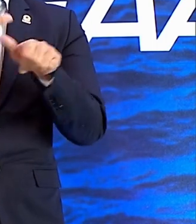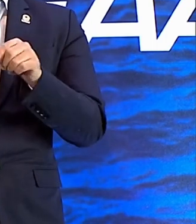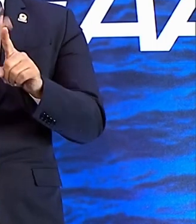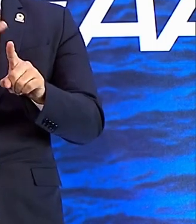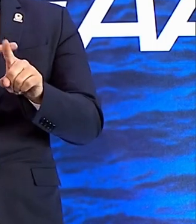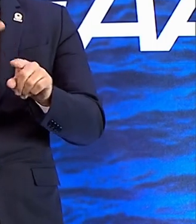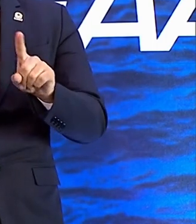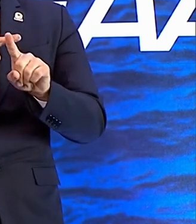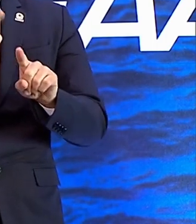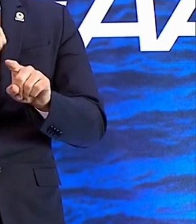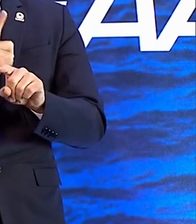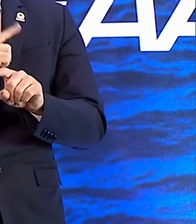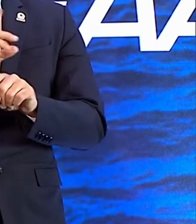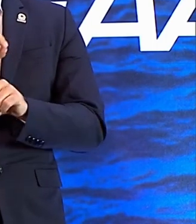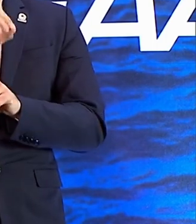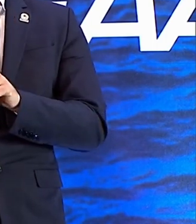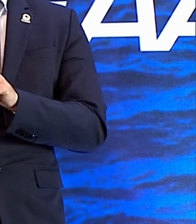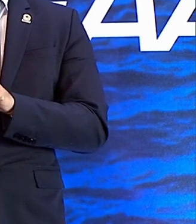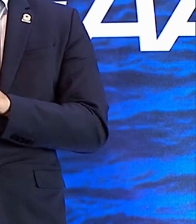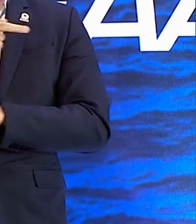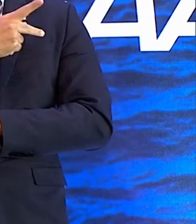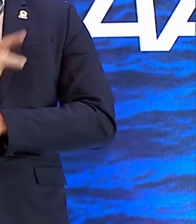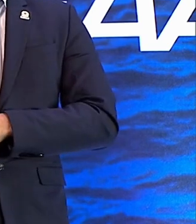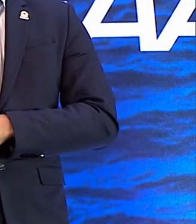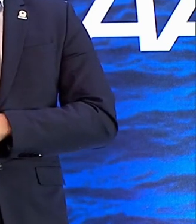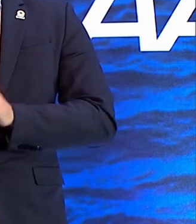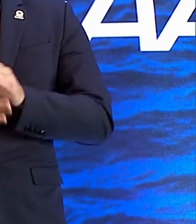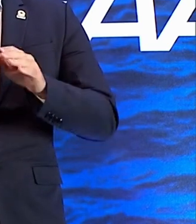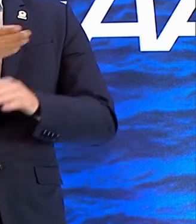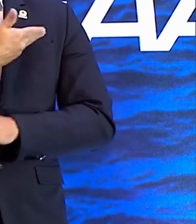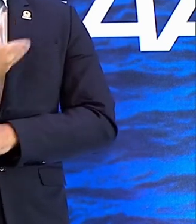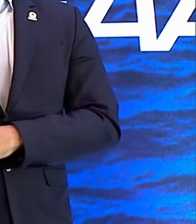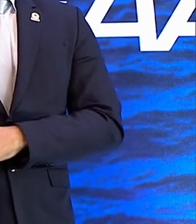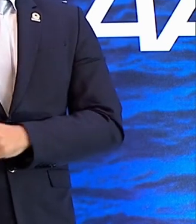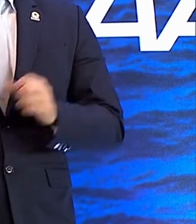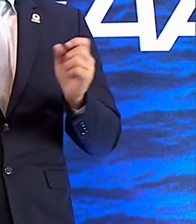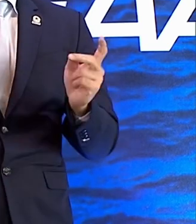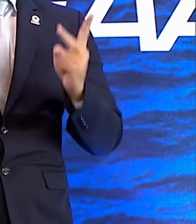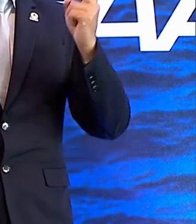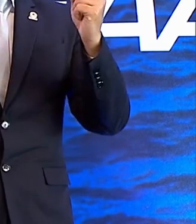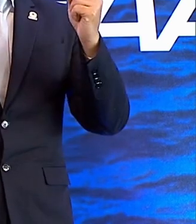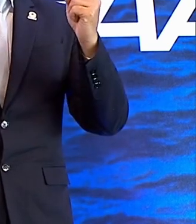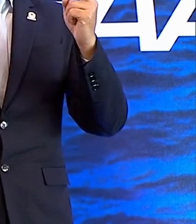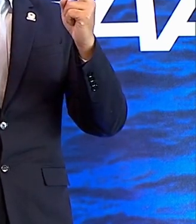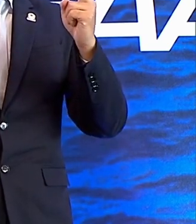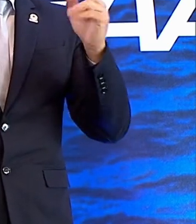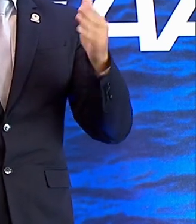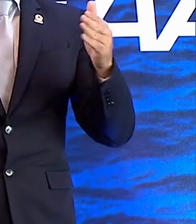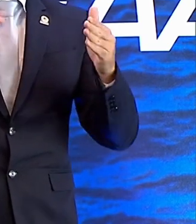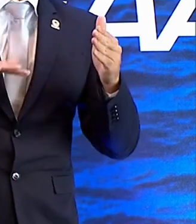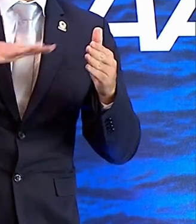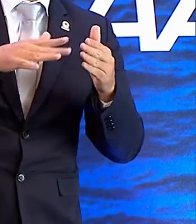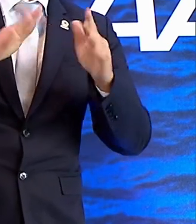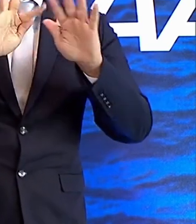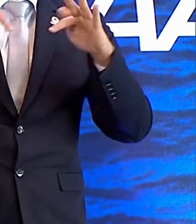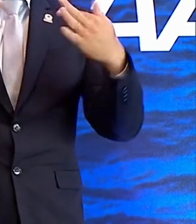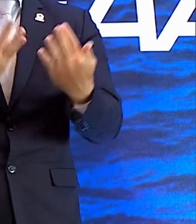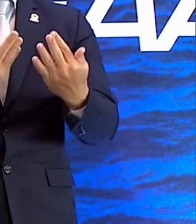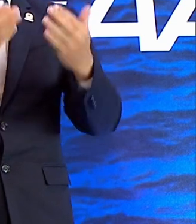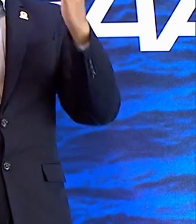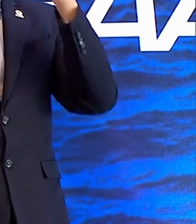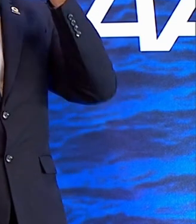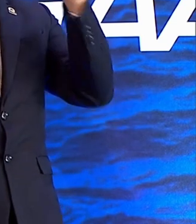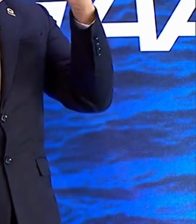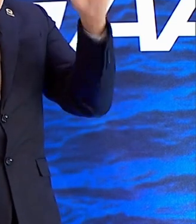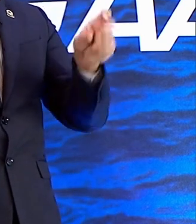hoje em dia, mais que um presidente, um governo que valoriza a família, respeita o